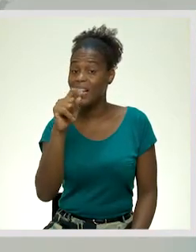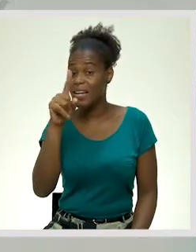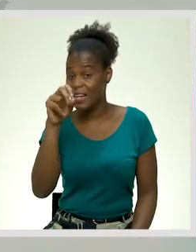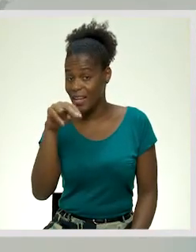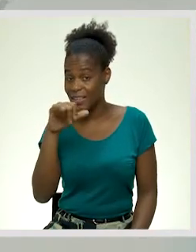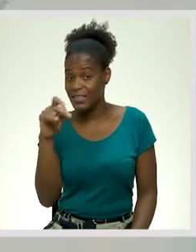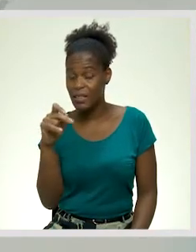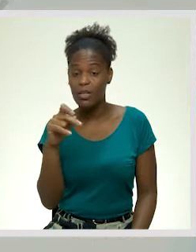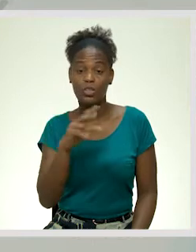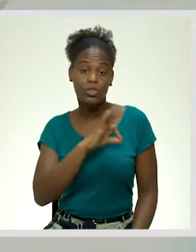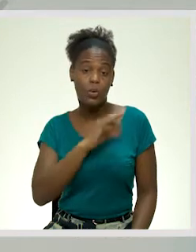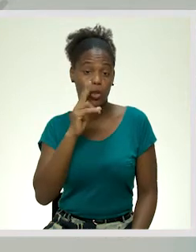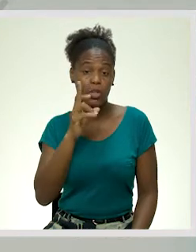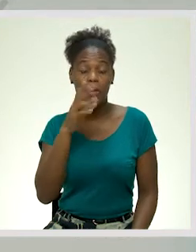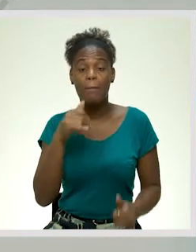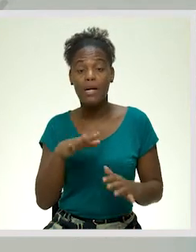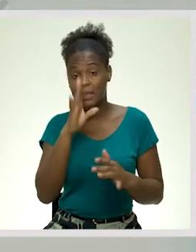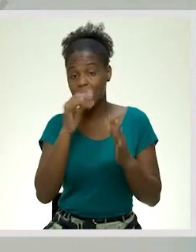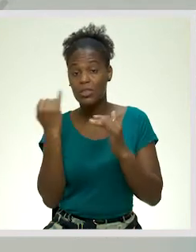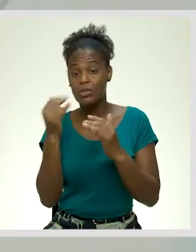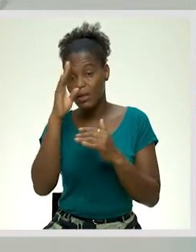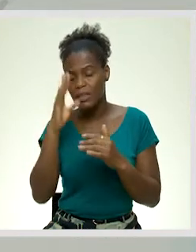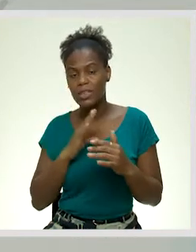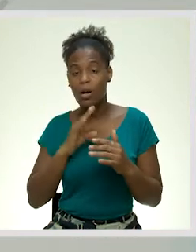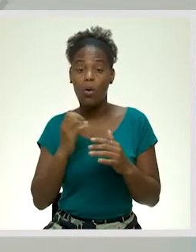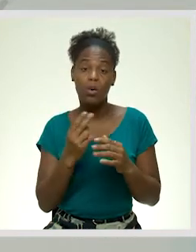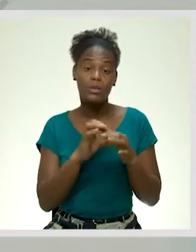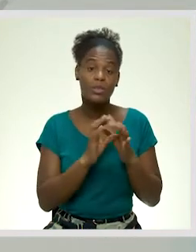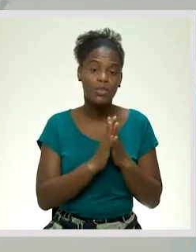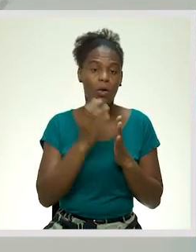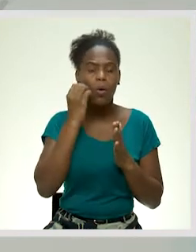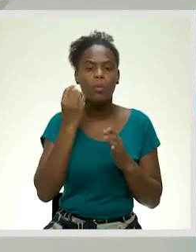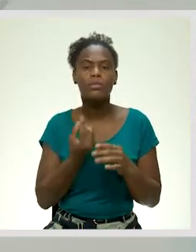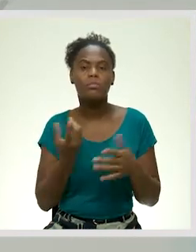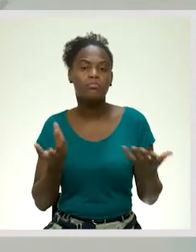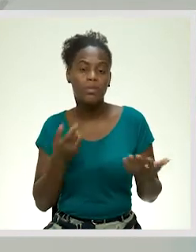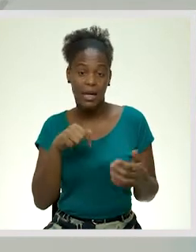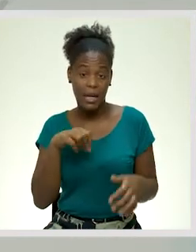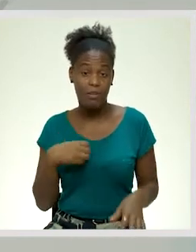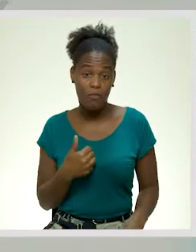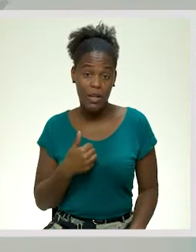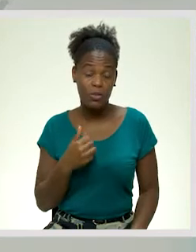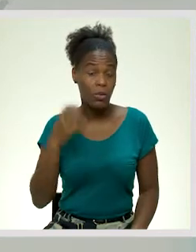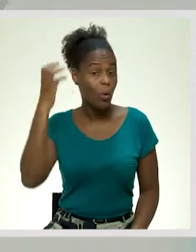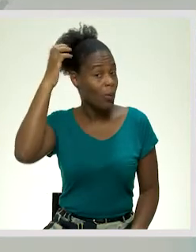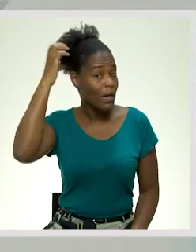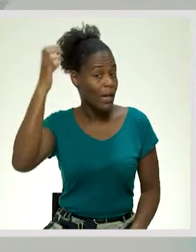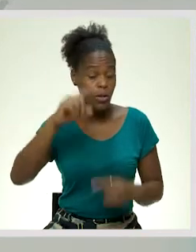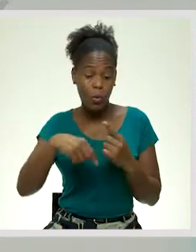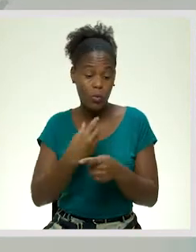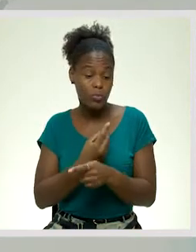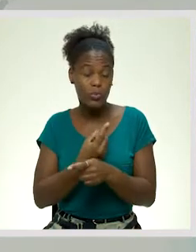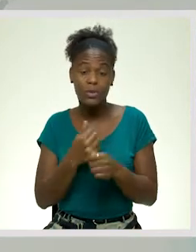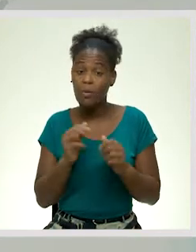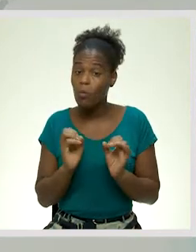se vamos a uma instituição militar, como é que seria? E a religiosa, como é que seria? Bom, em Cabo Verde nós não temos reis e outros, mas